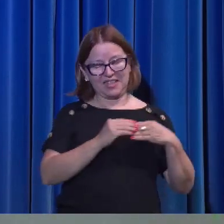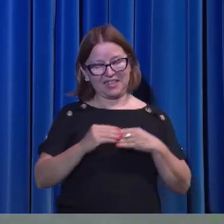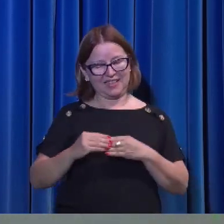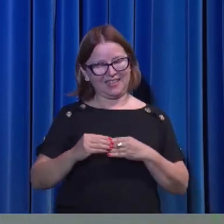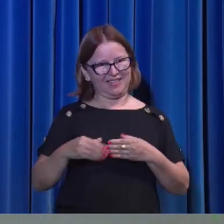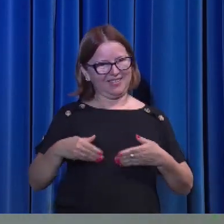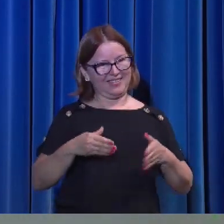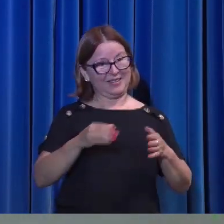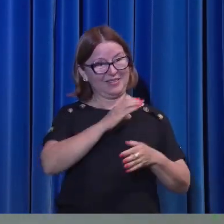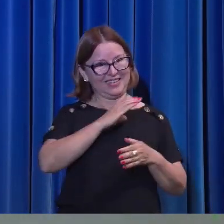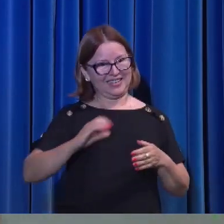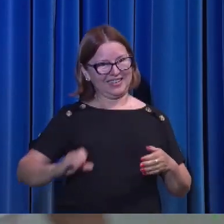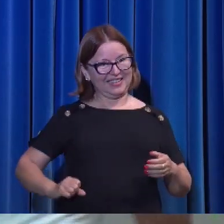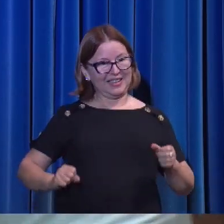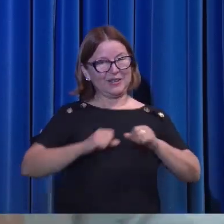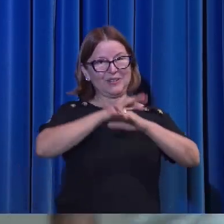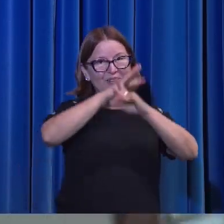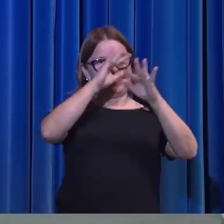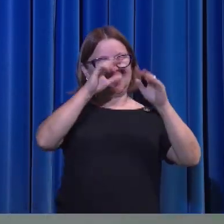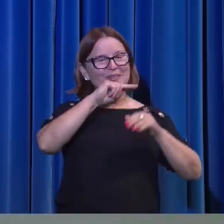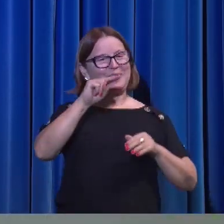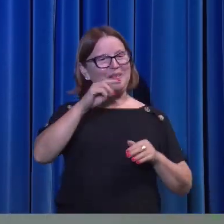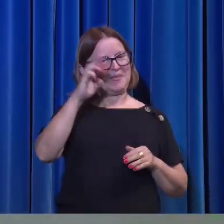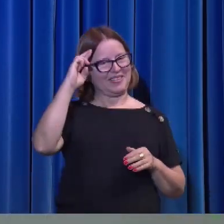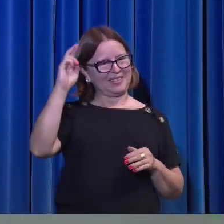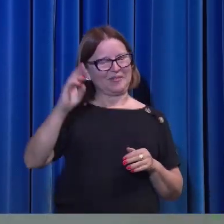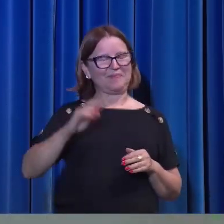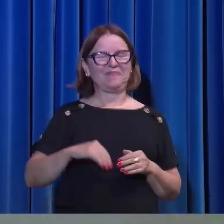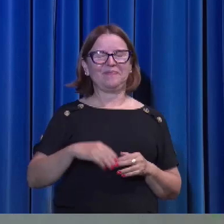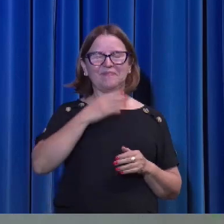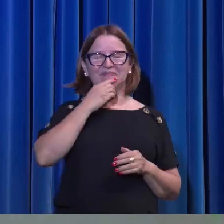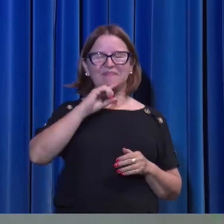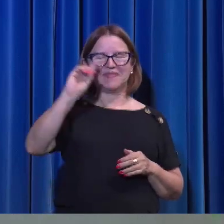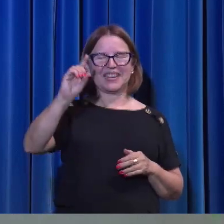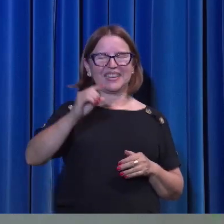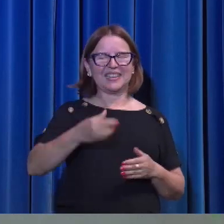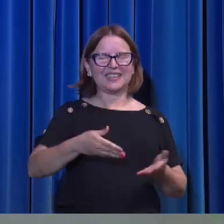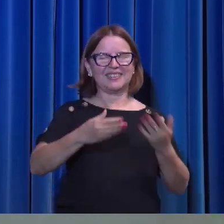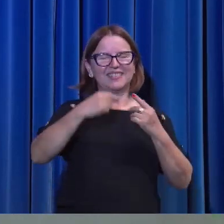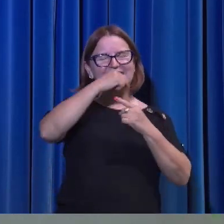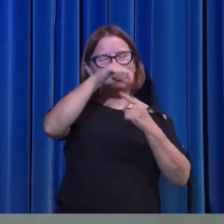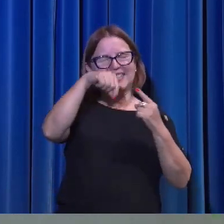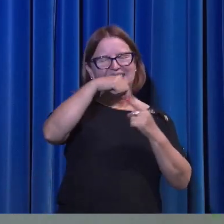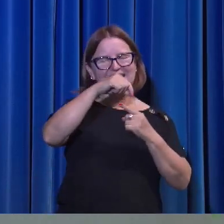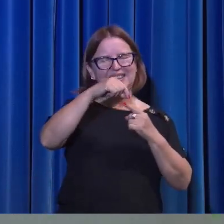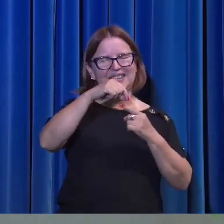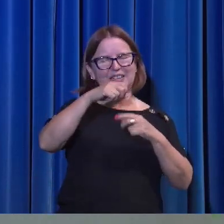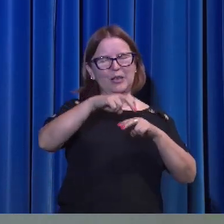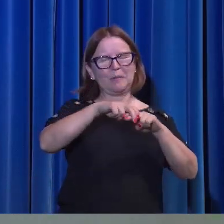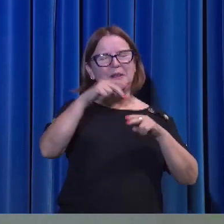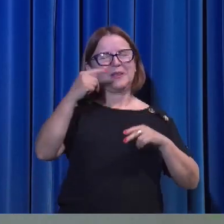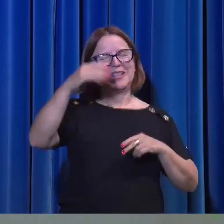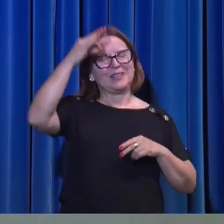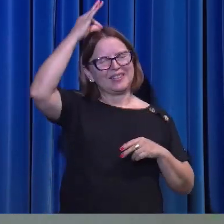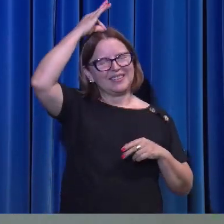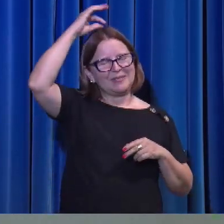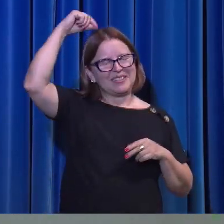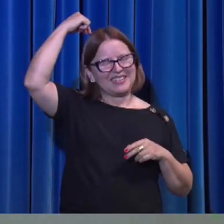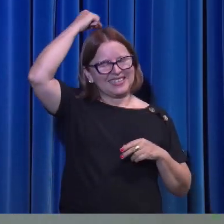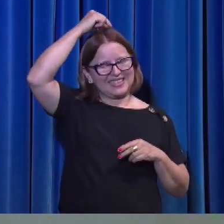o nome do Senhor na minha vida. Pai, santifica-nos pelo teu Espírito Santo.